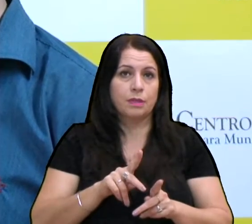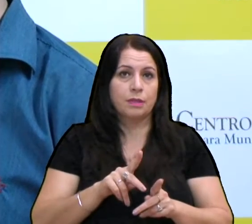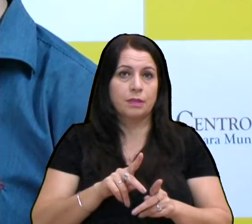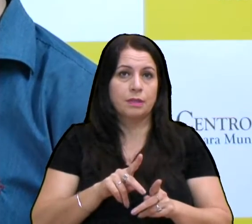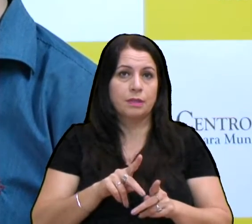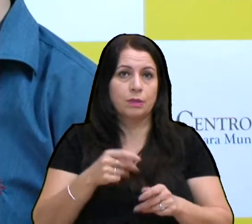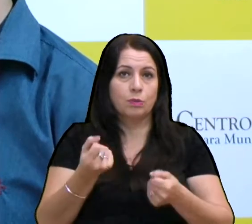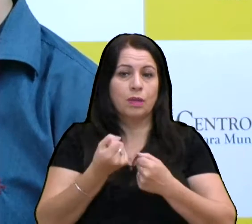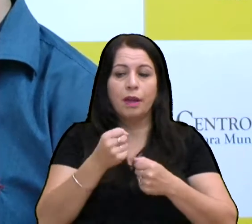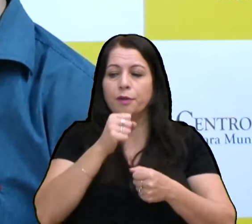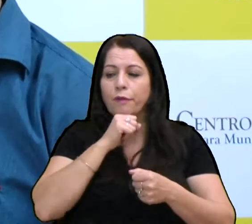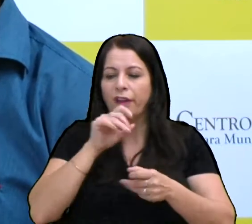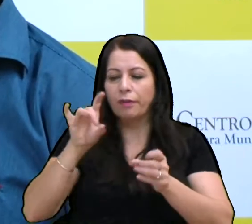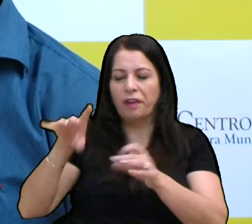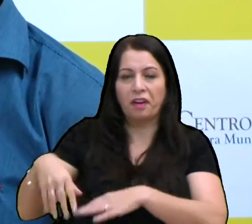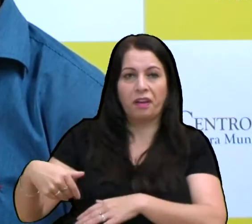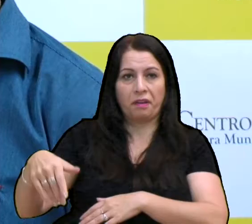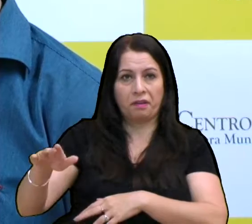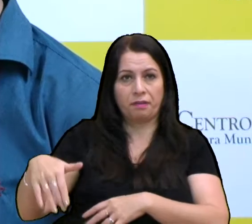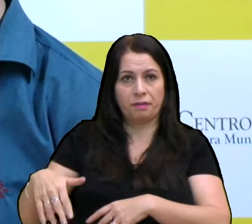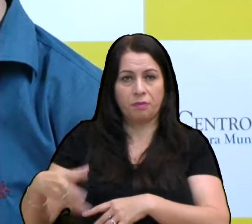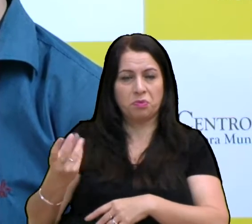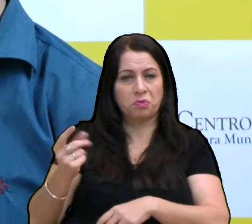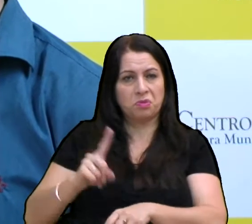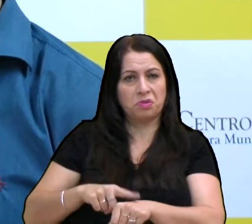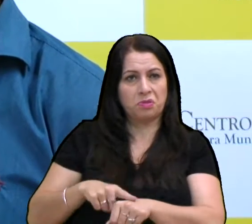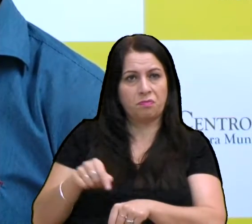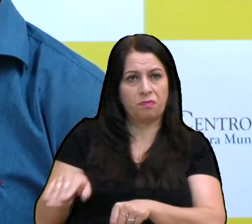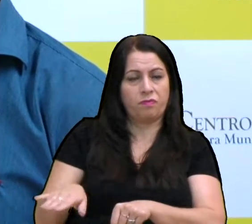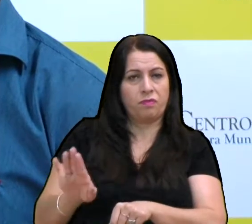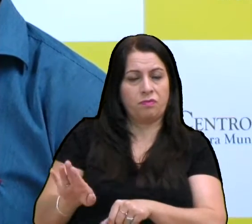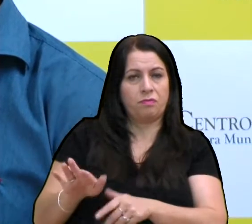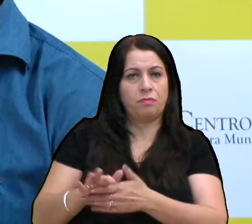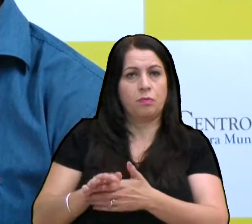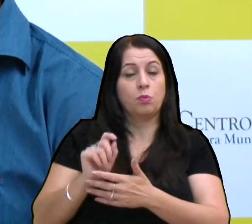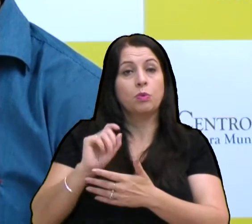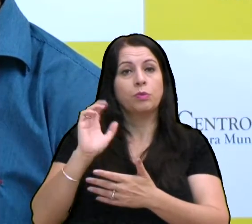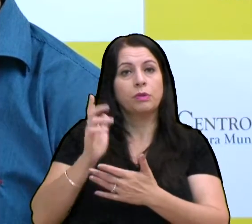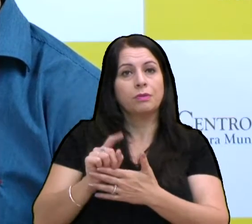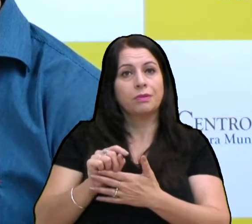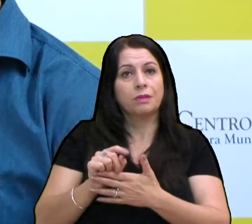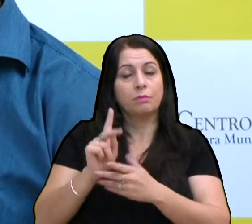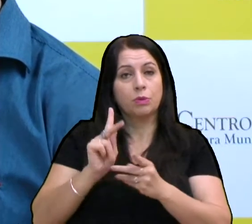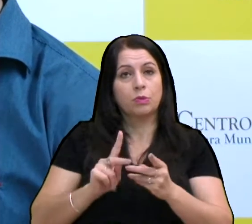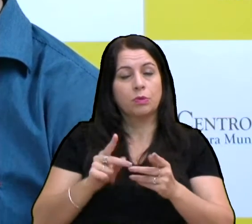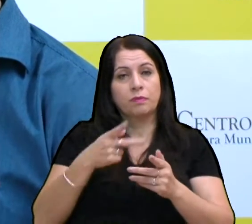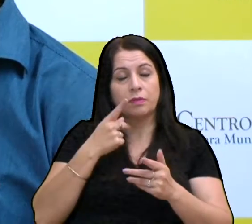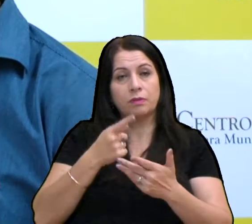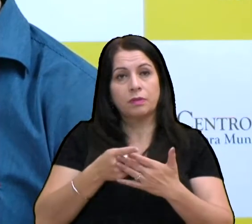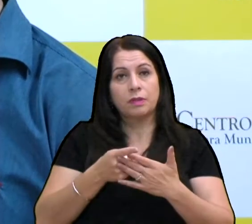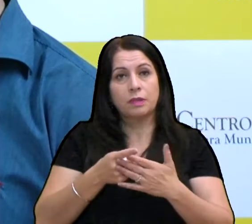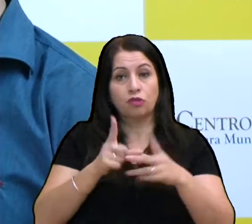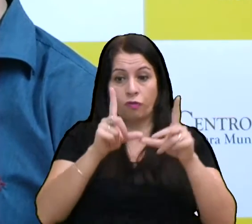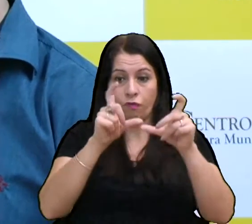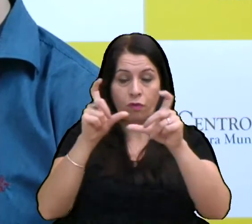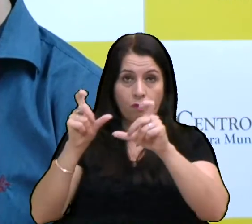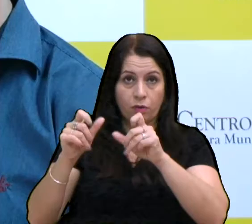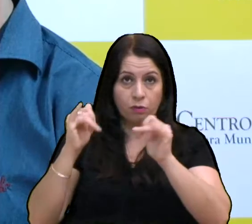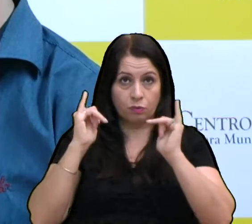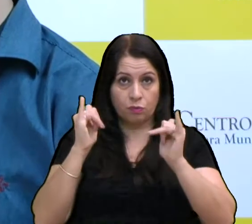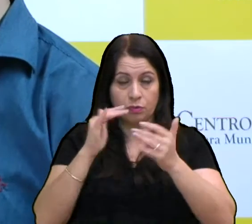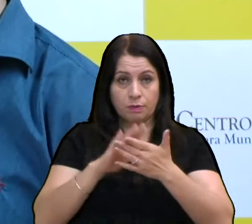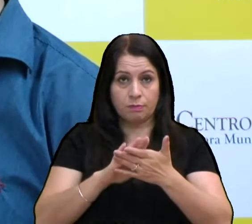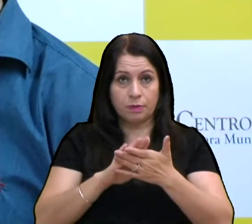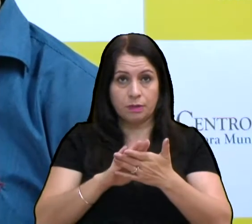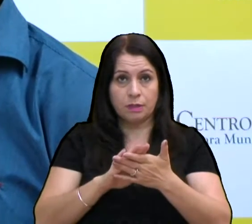carros velhos, abandonados, por muito tempo. E o que acontece? Os moradores até colocaram, a gente tirou fotos lá de um ônibus, que está